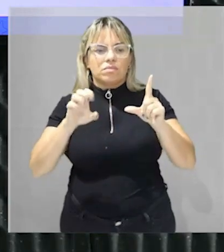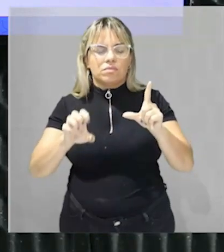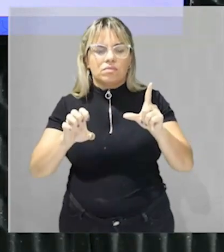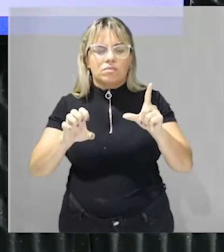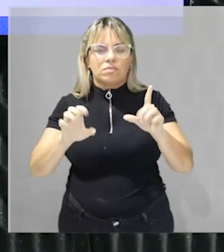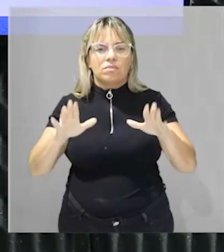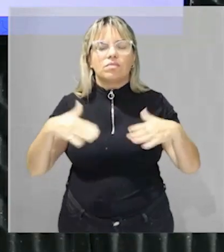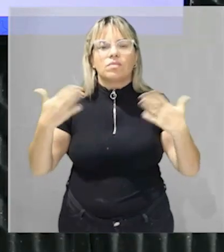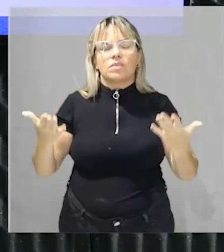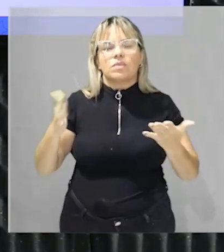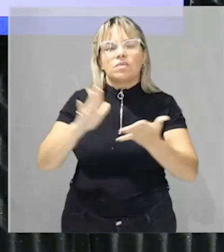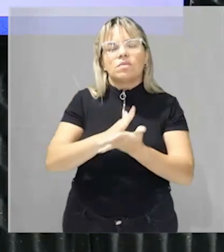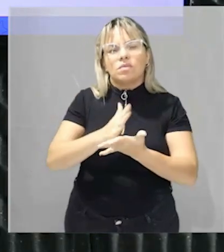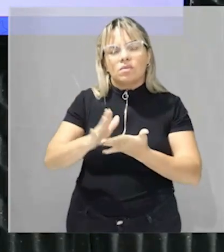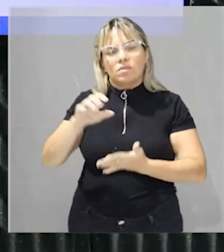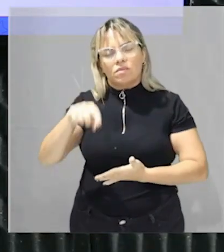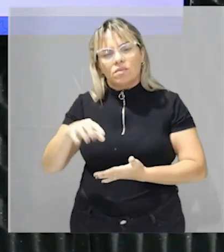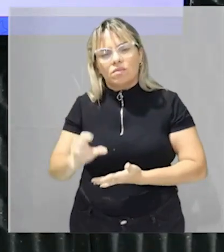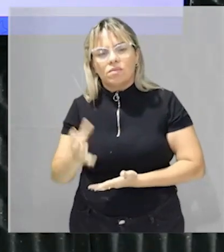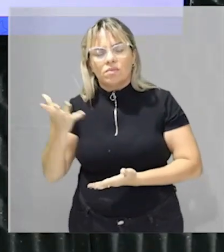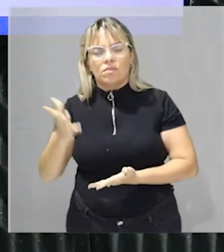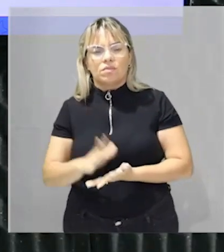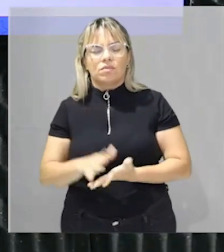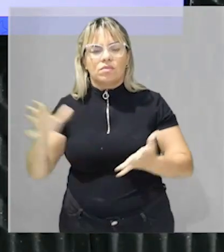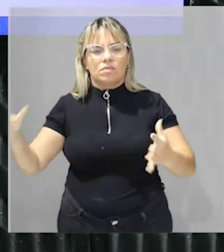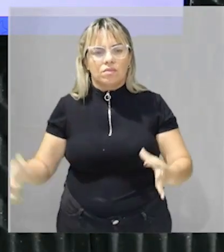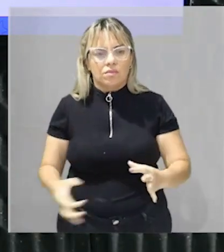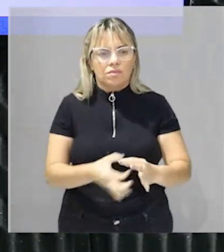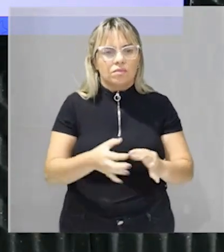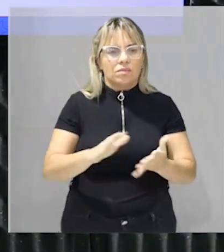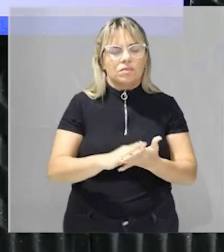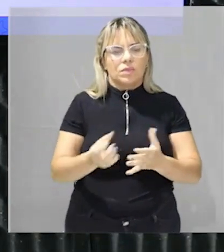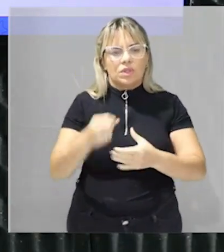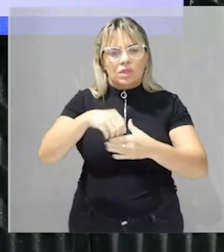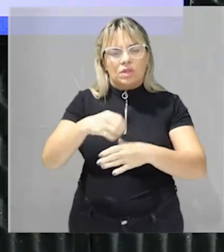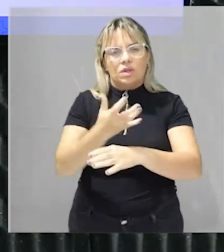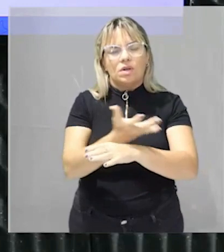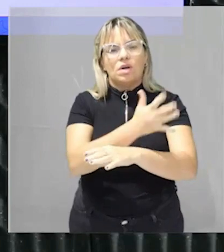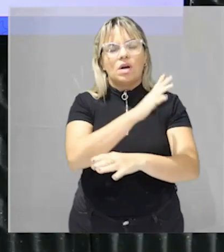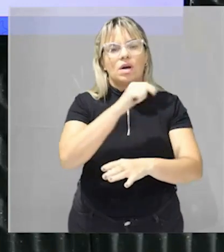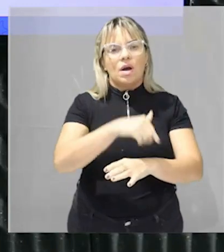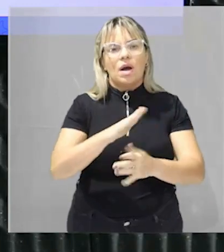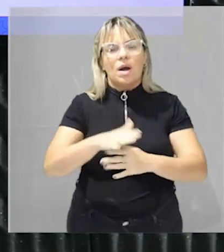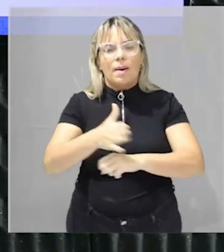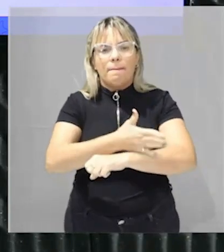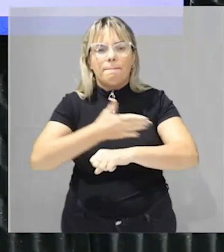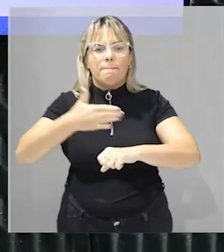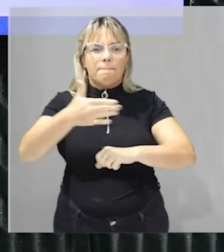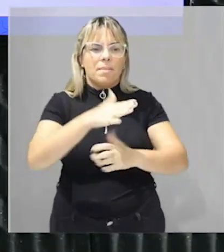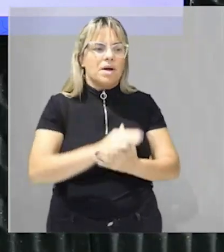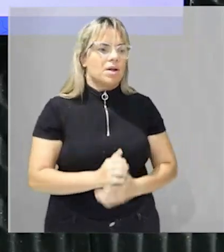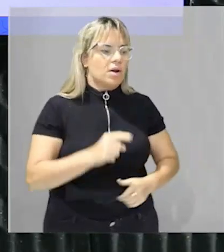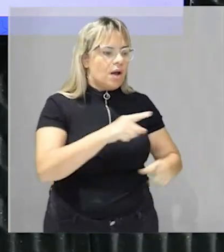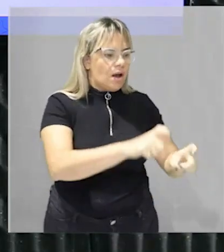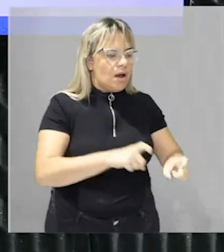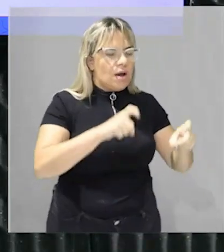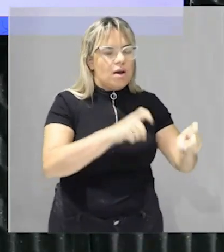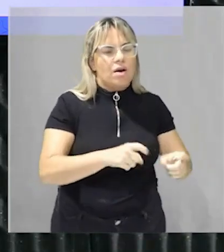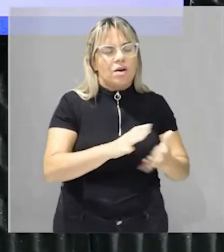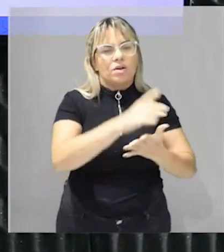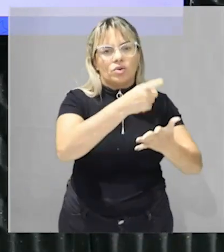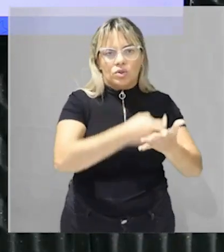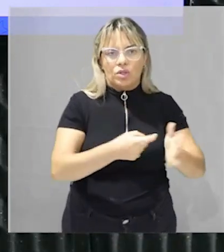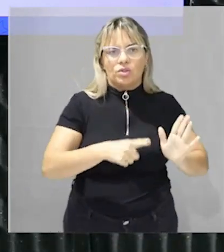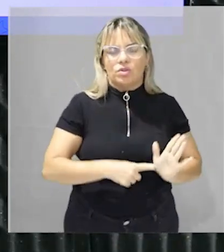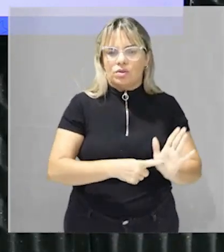internos alguma coisa vai se incorporar a esse cultivo para aumentar melhorar essa produção agrícola que o texto vai te